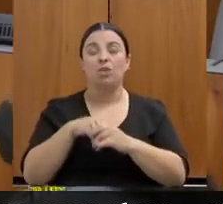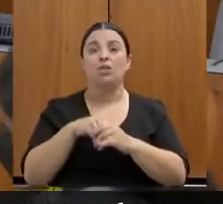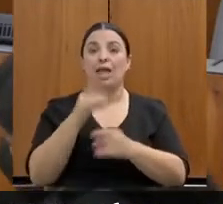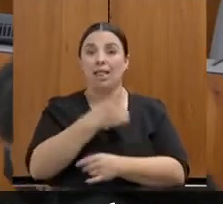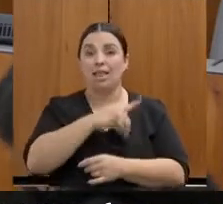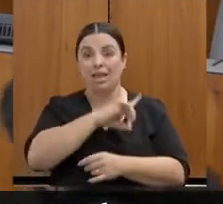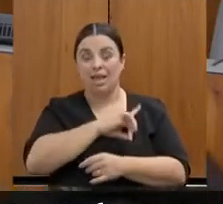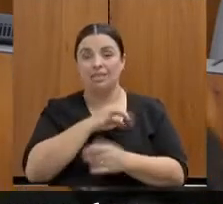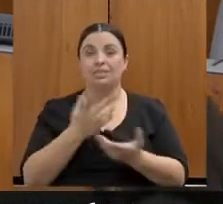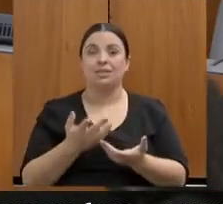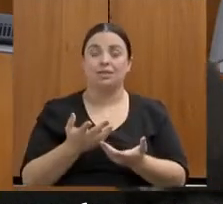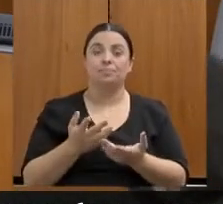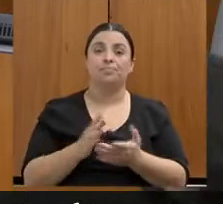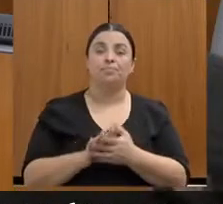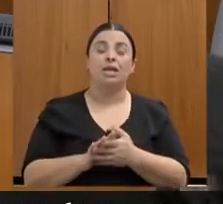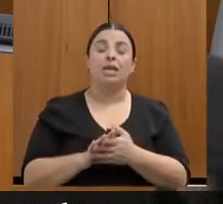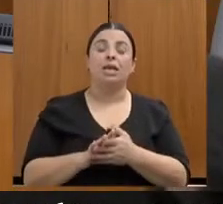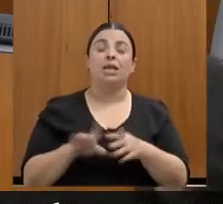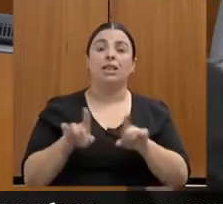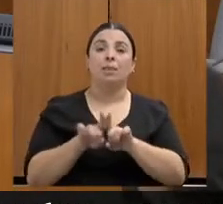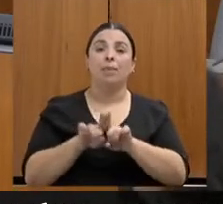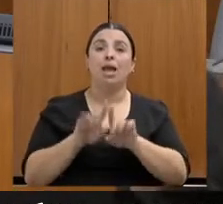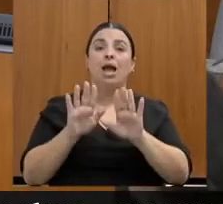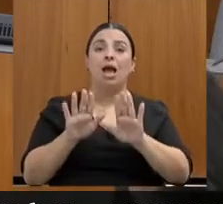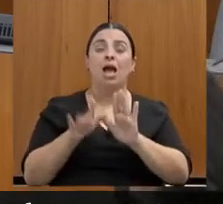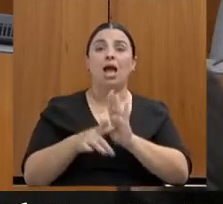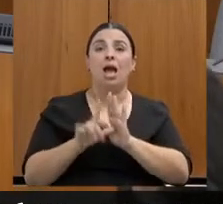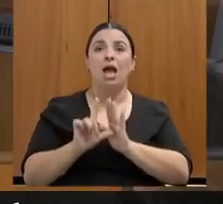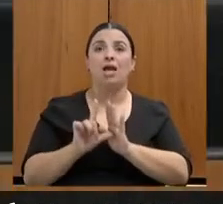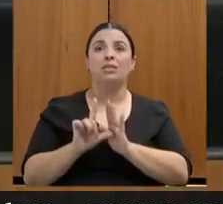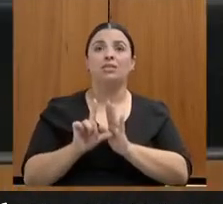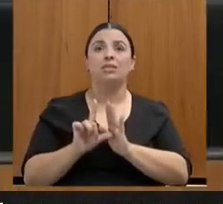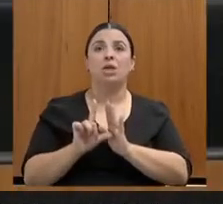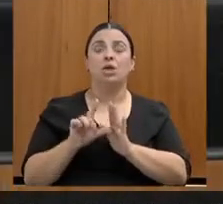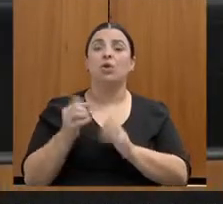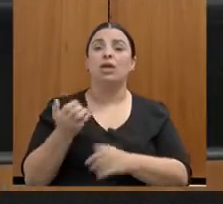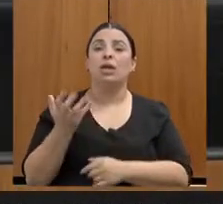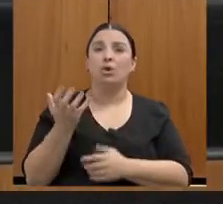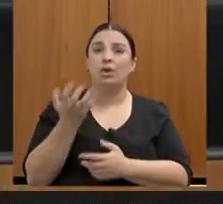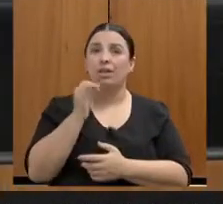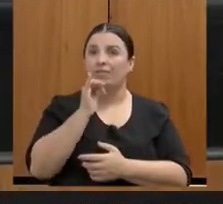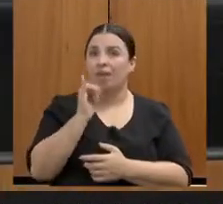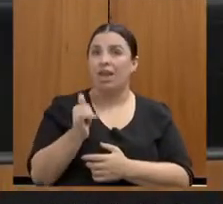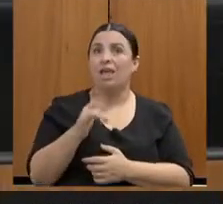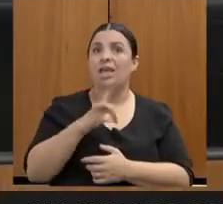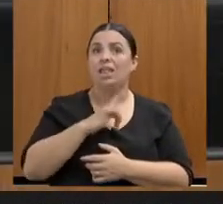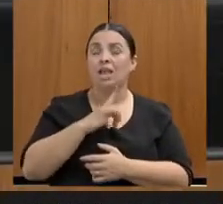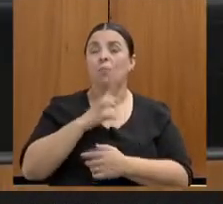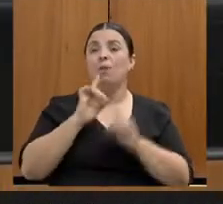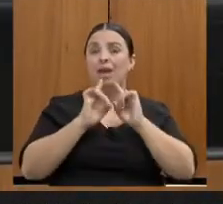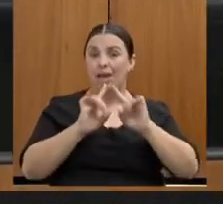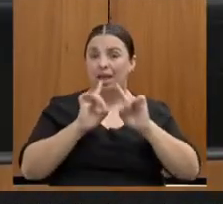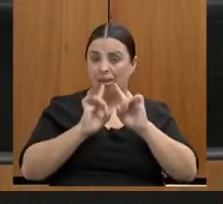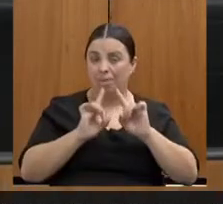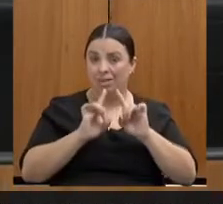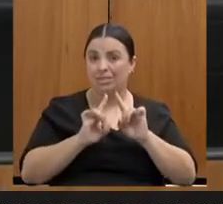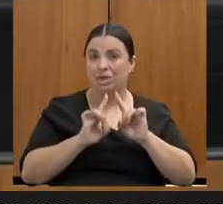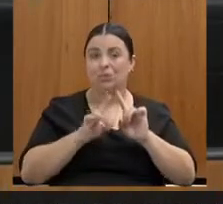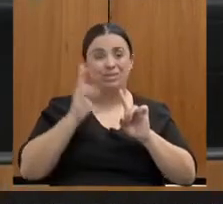Queria registrar, antes mesmo das perguntas, que há uma queixa recorrente das mulheres